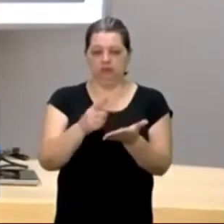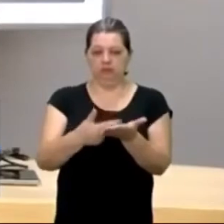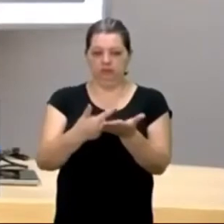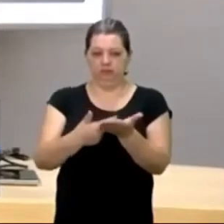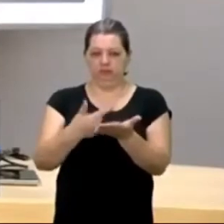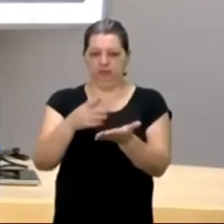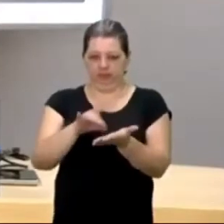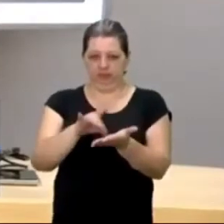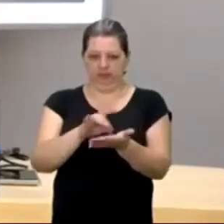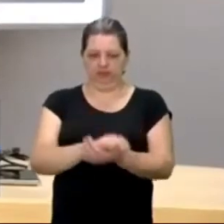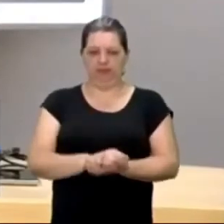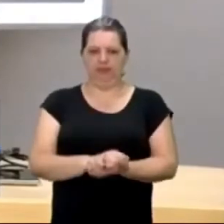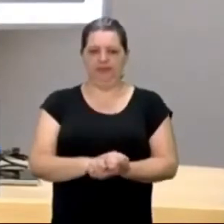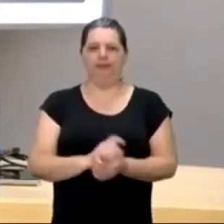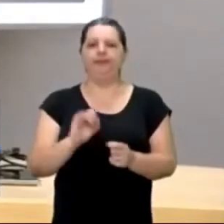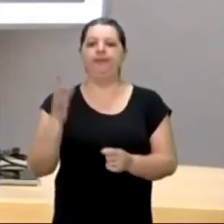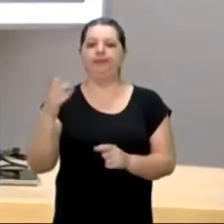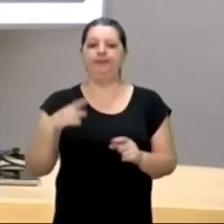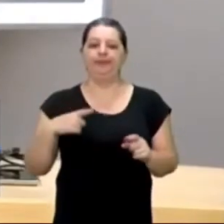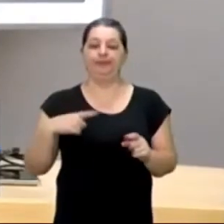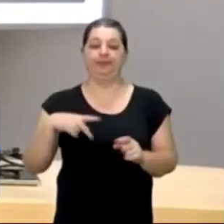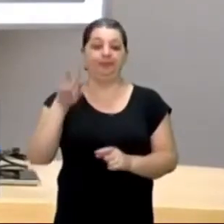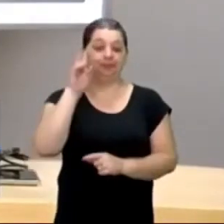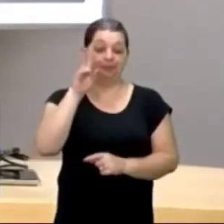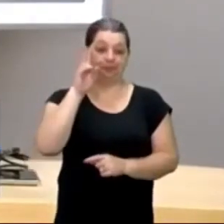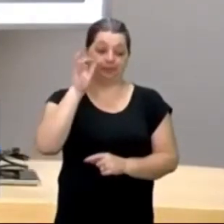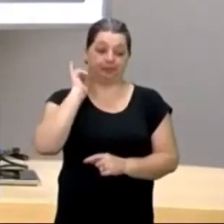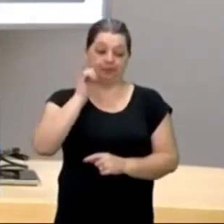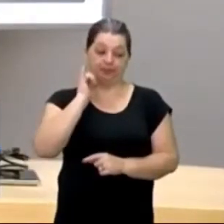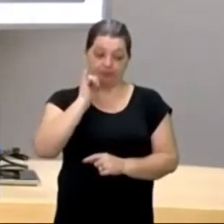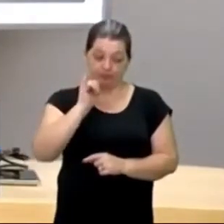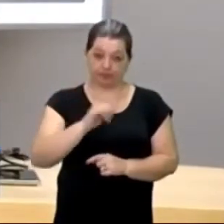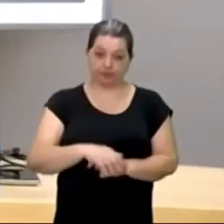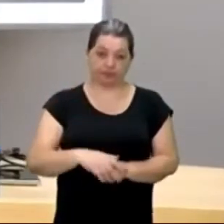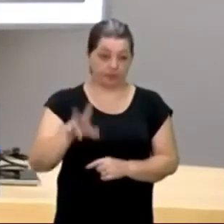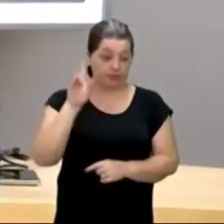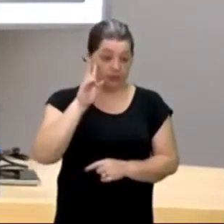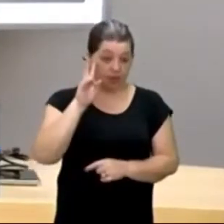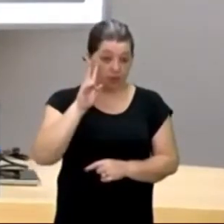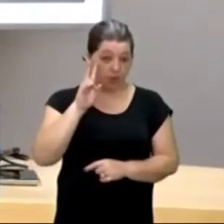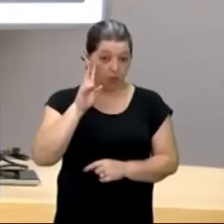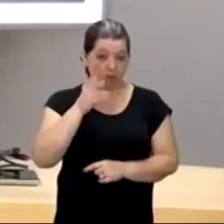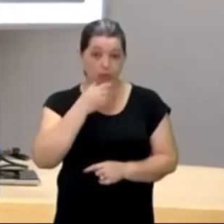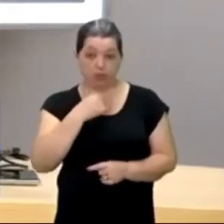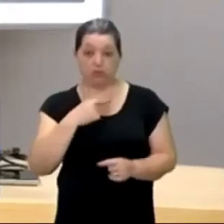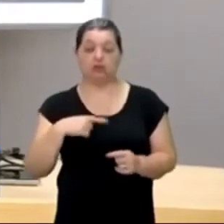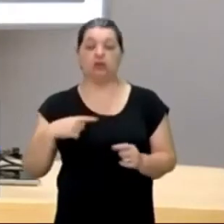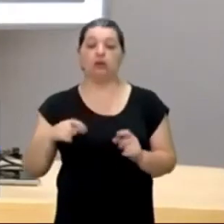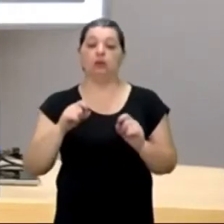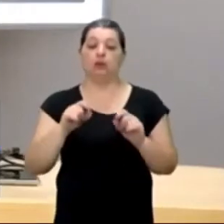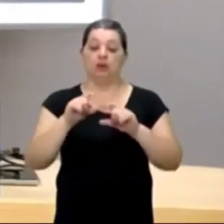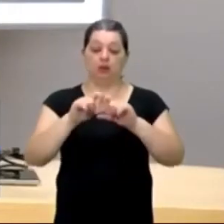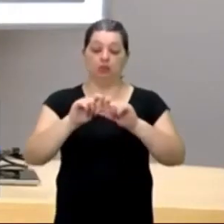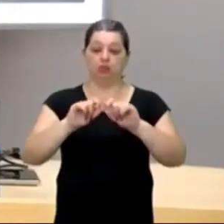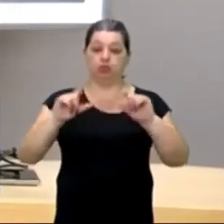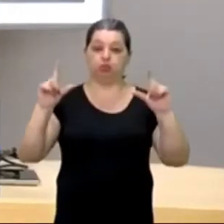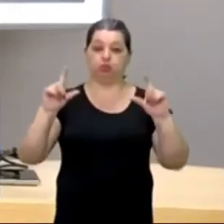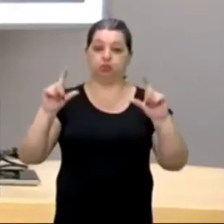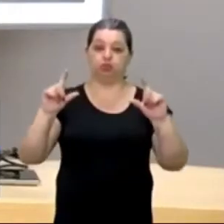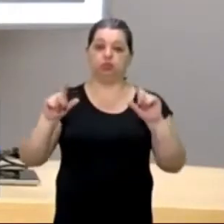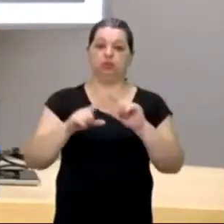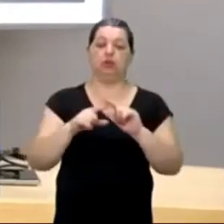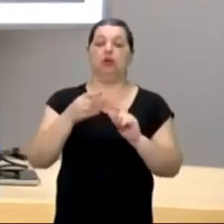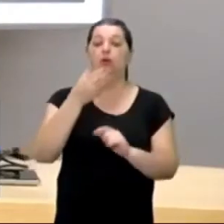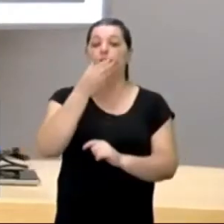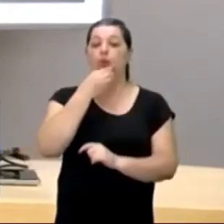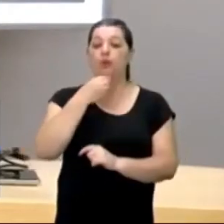o acontece, você tem aí, o narrador, contando a história, e tem, itálico, em itálico, esse Manuel